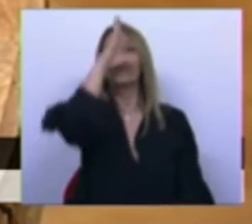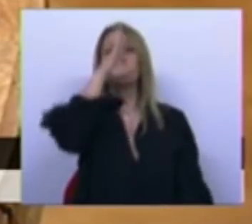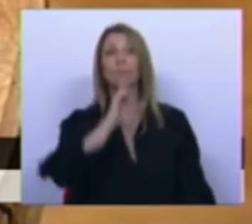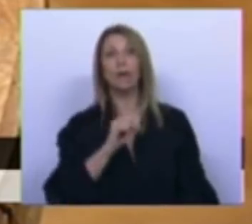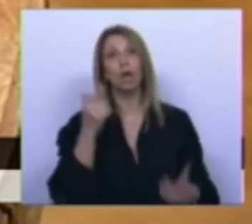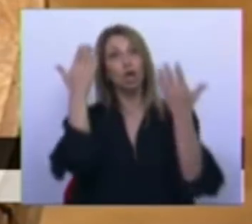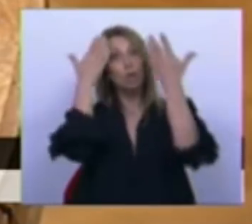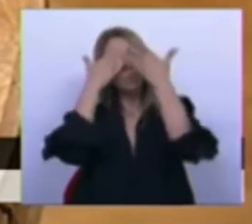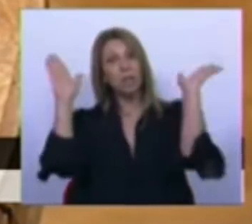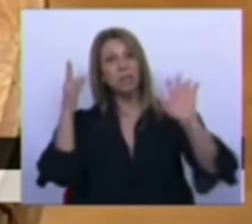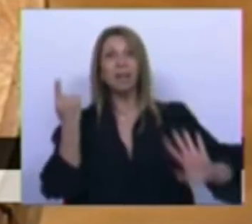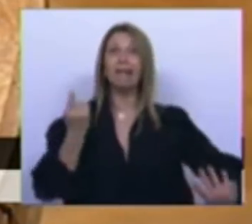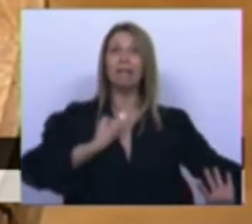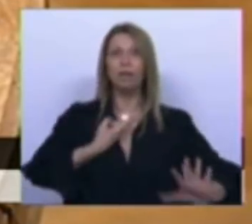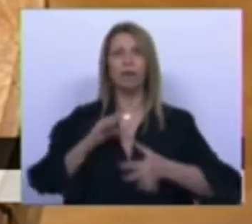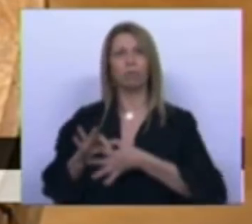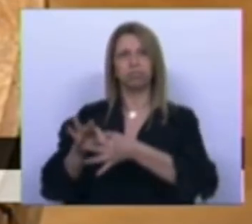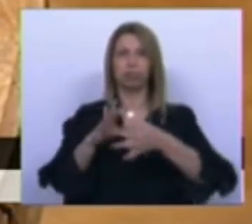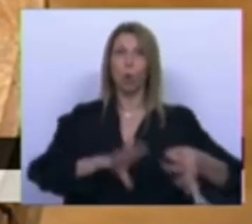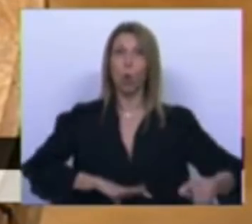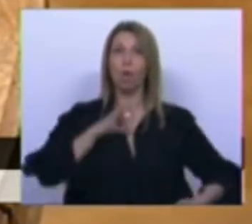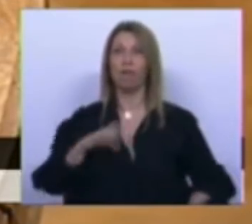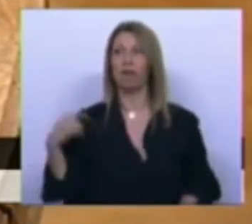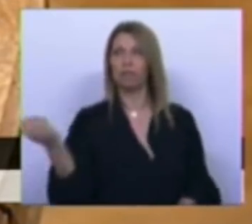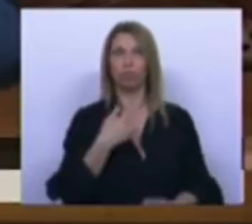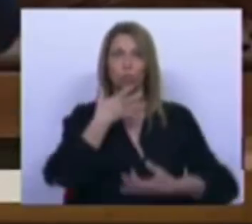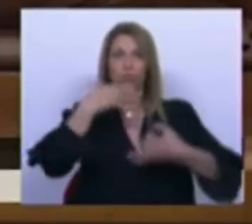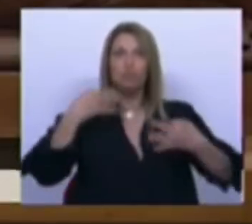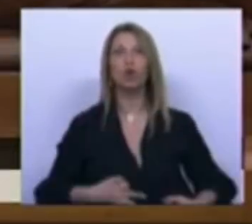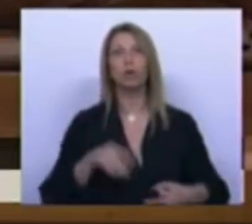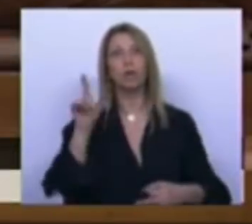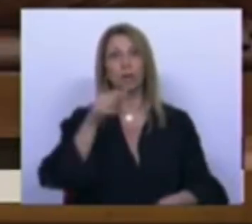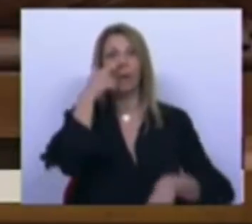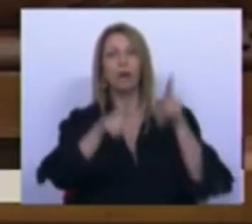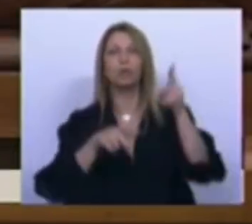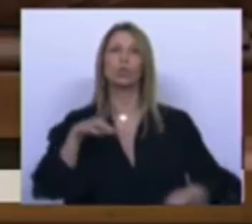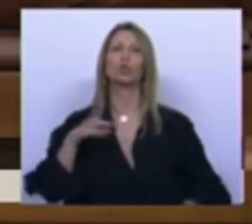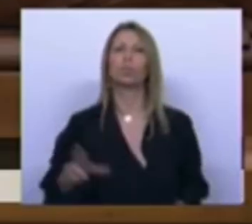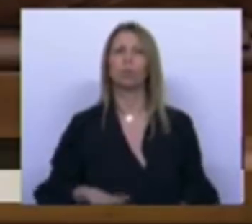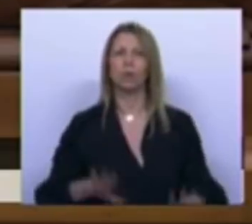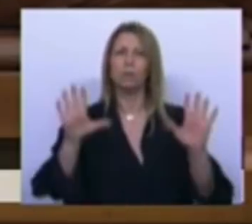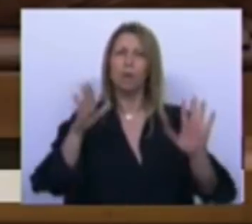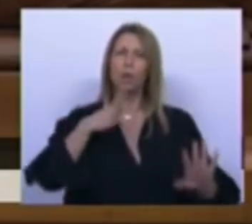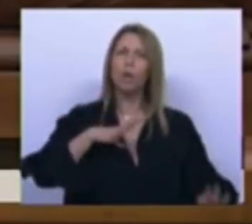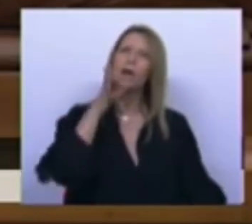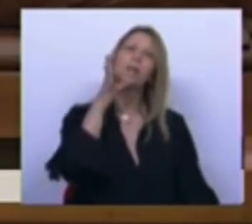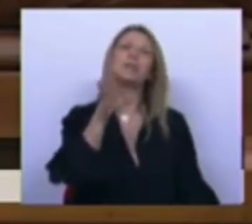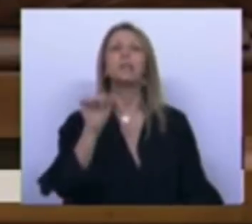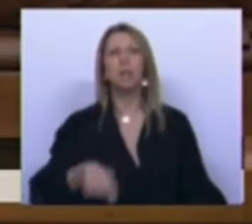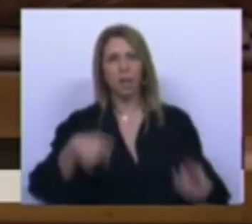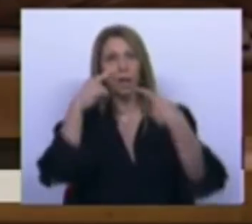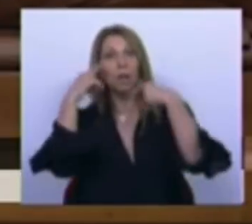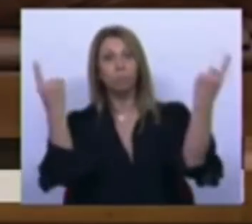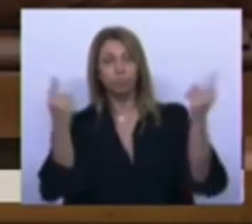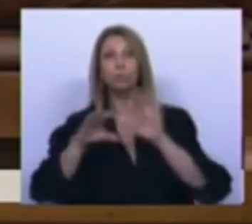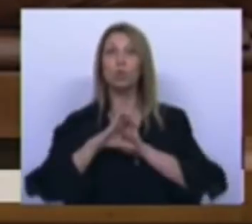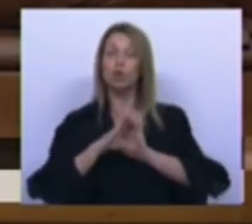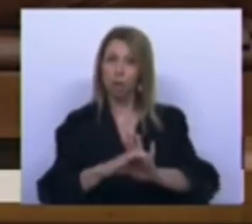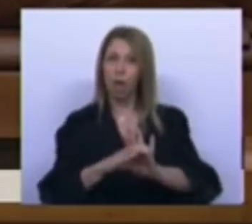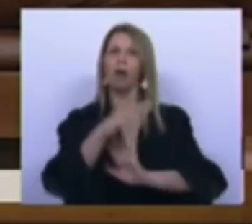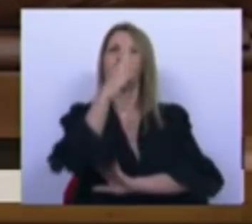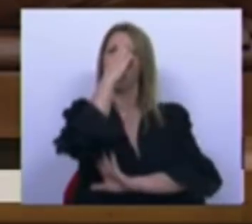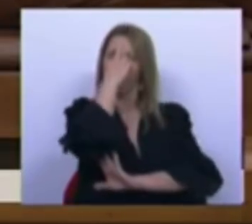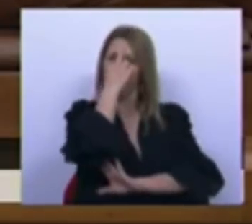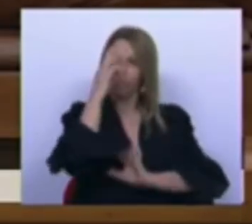devemos lealdade entre nós e lealdade aos portugueses. Mas eu quero lhe dizer aqui que o Chega vai resistir nas